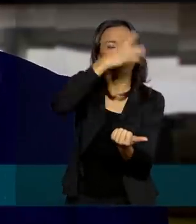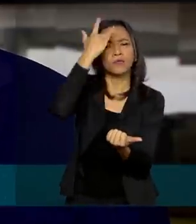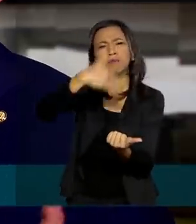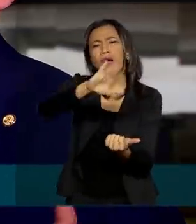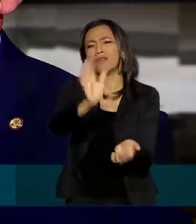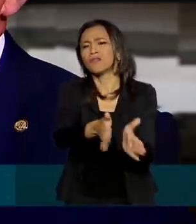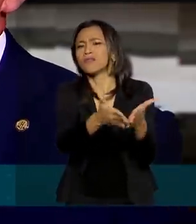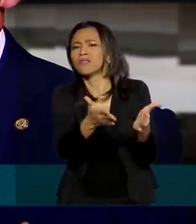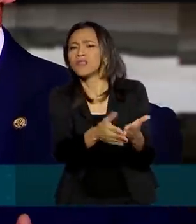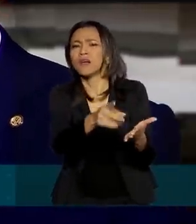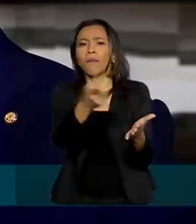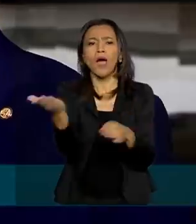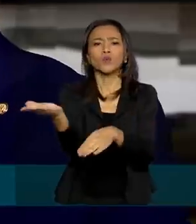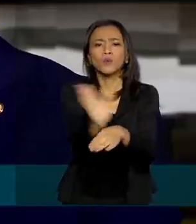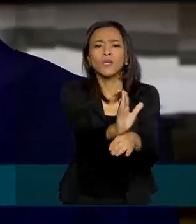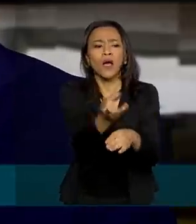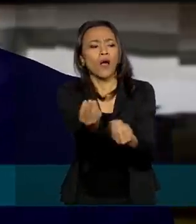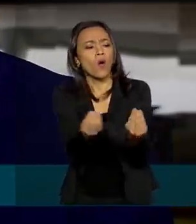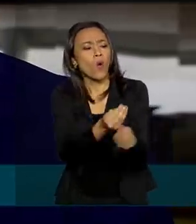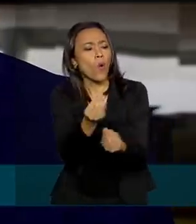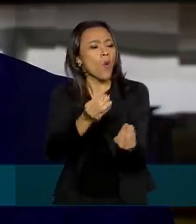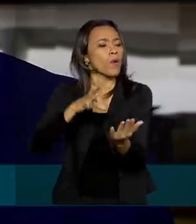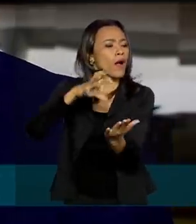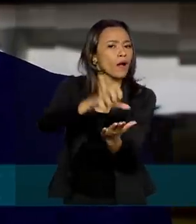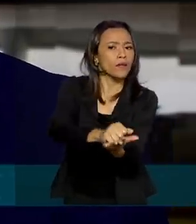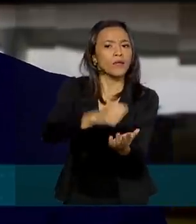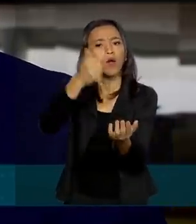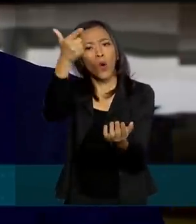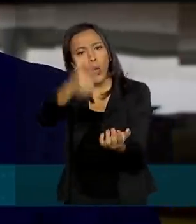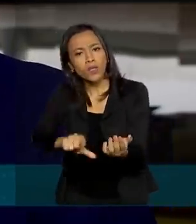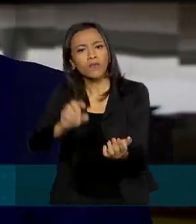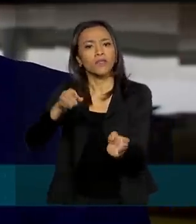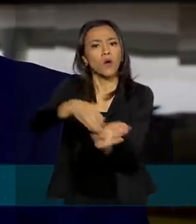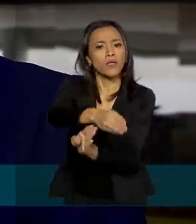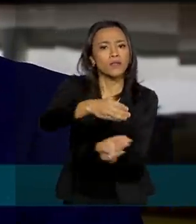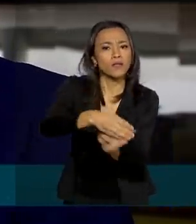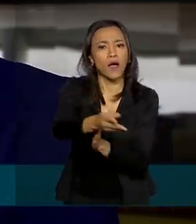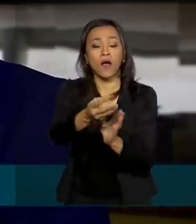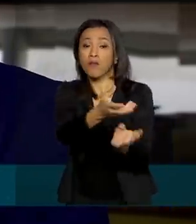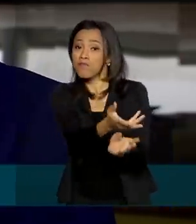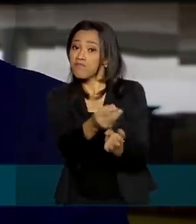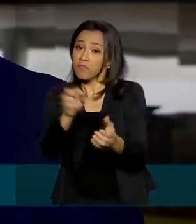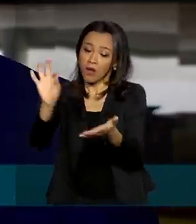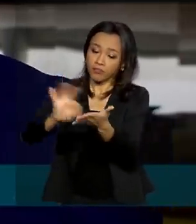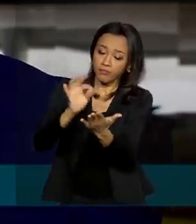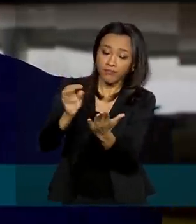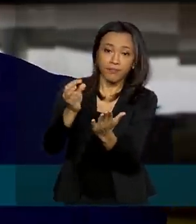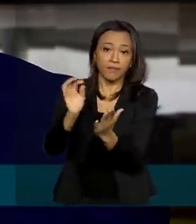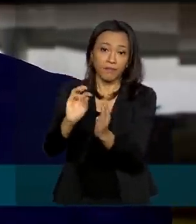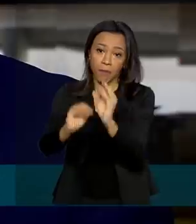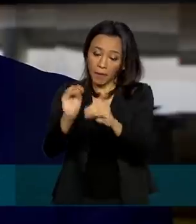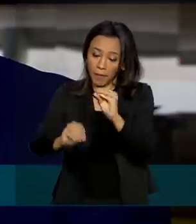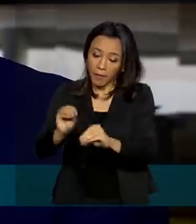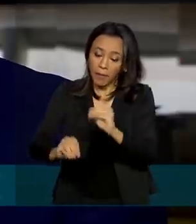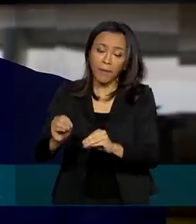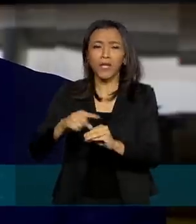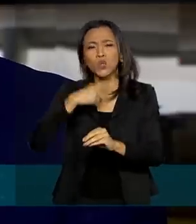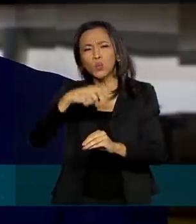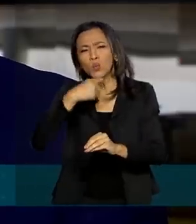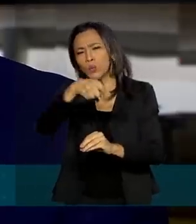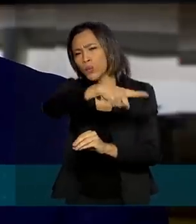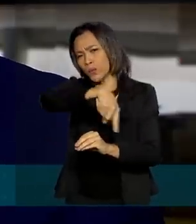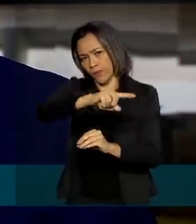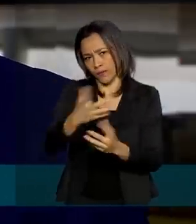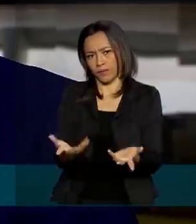para ou fazer o cadastro, ou para refazer o seu cadastro, ou para solucionar dúvidas e direcionar para essa esteira de